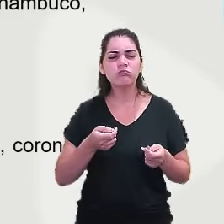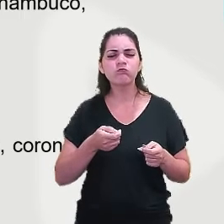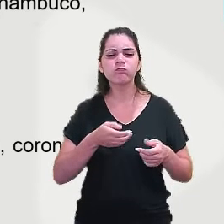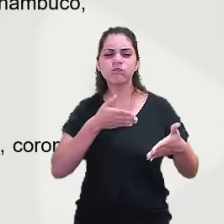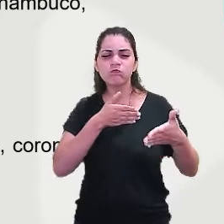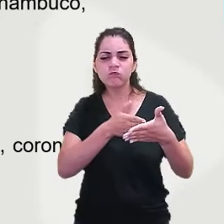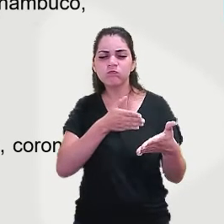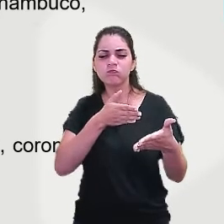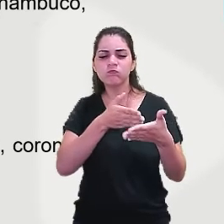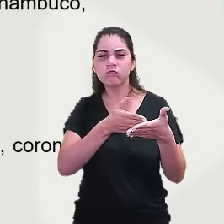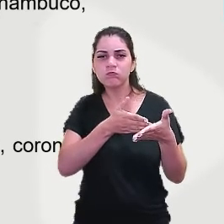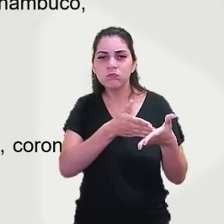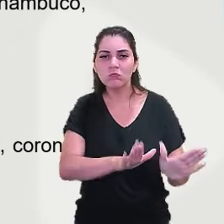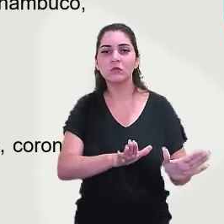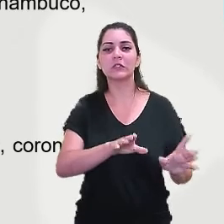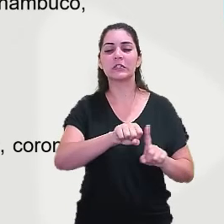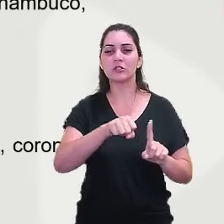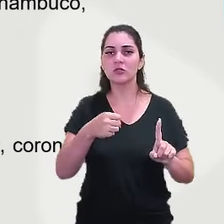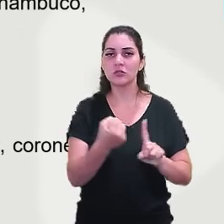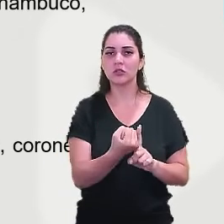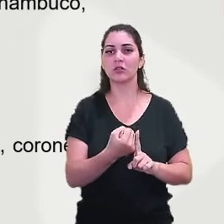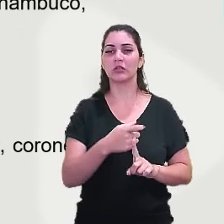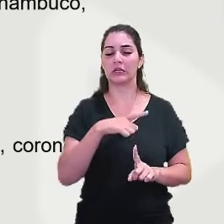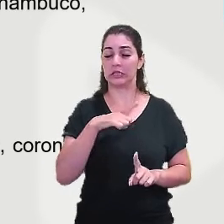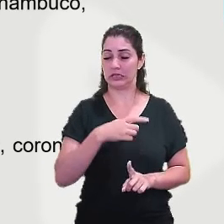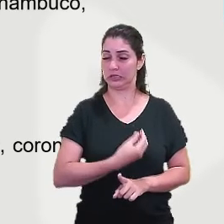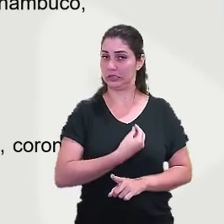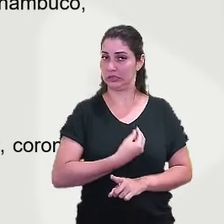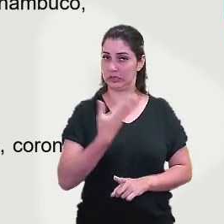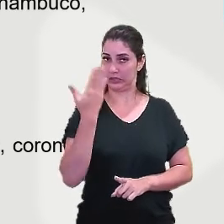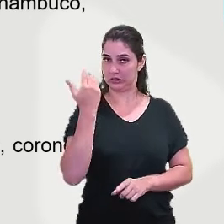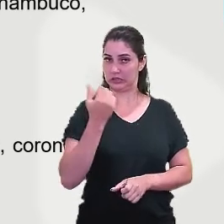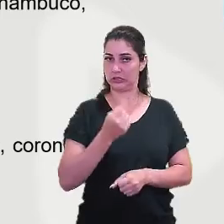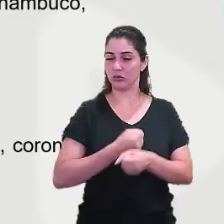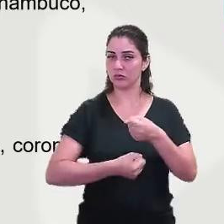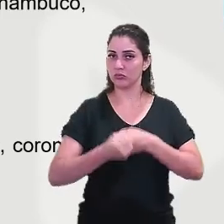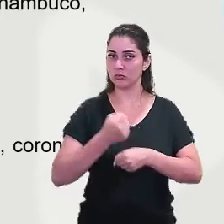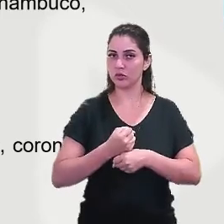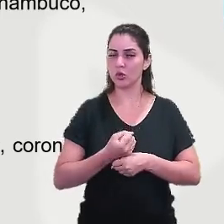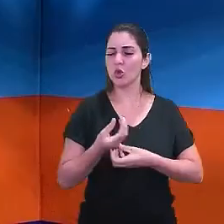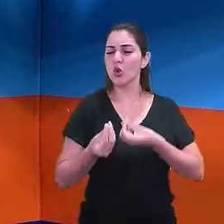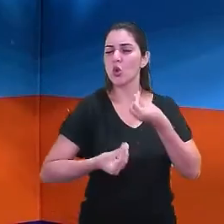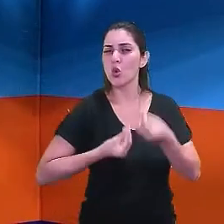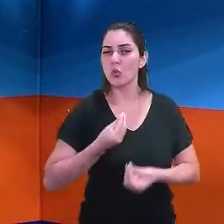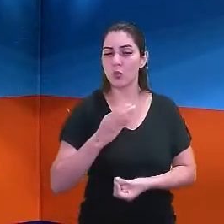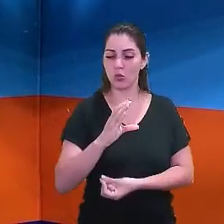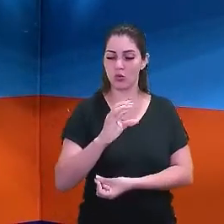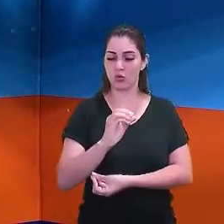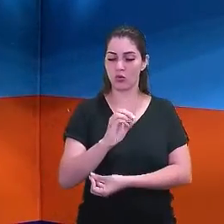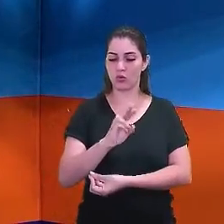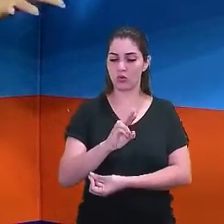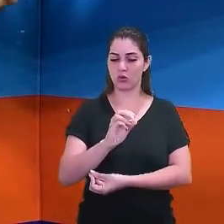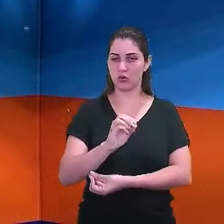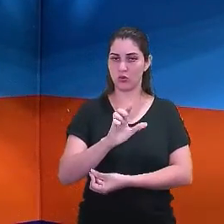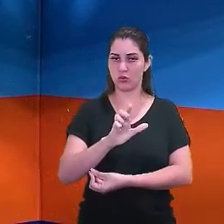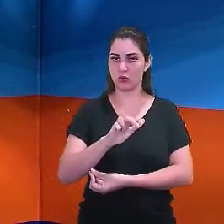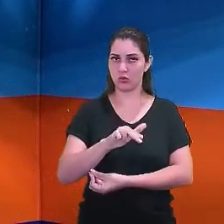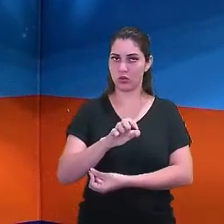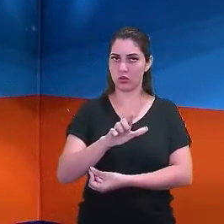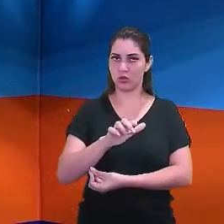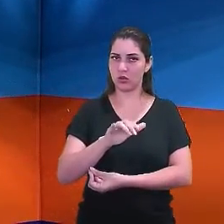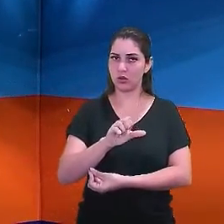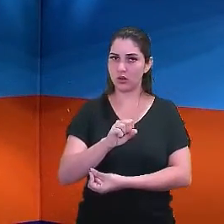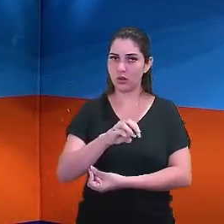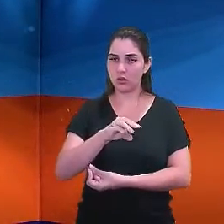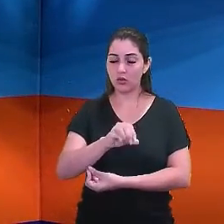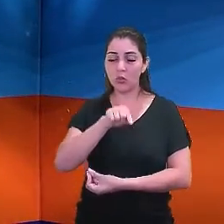sociais que permaneciam naquela época, feito como o coronelismo. Então, né, o coronel era